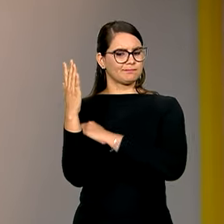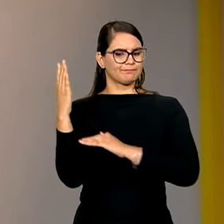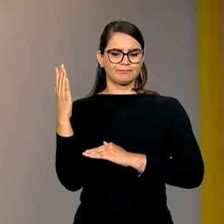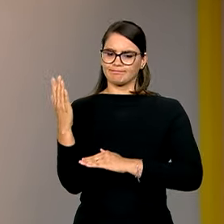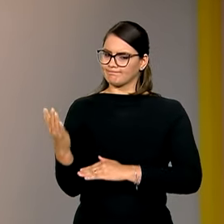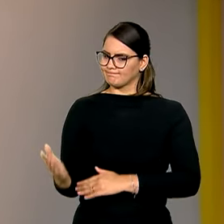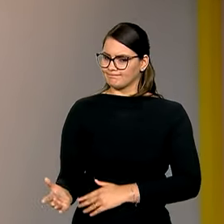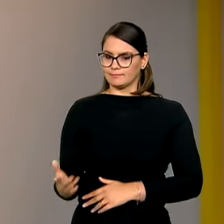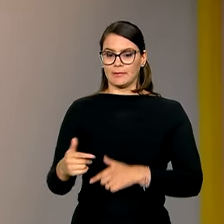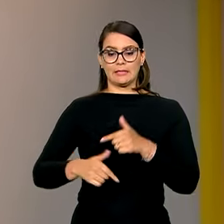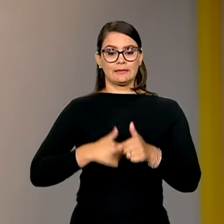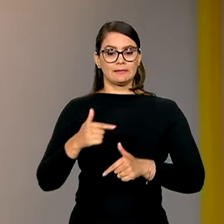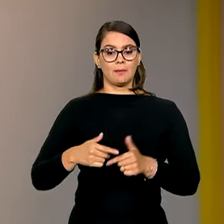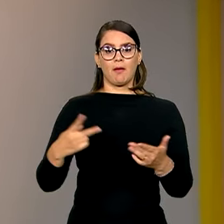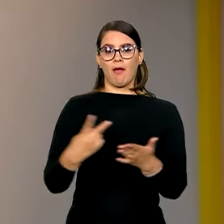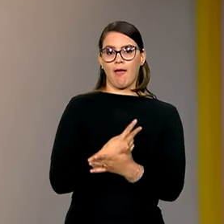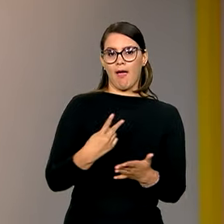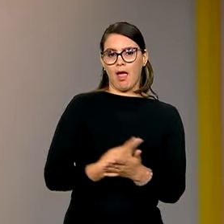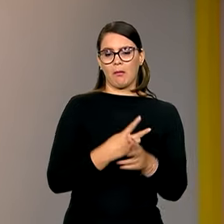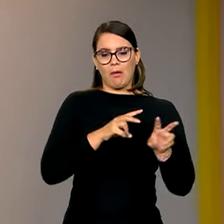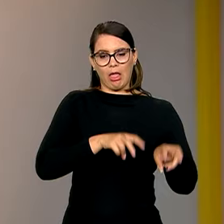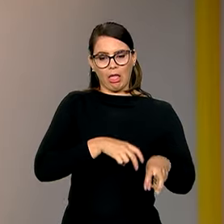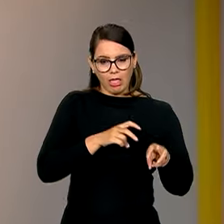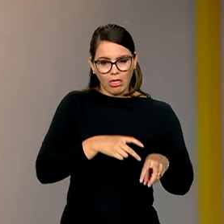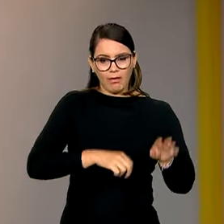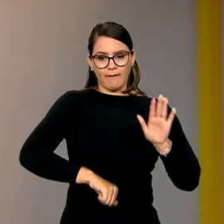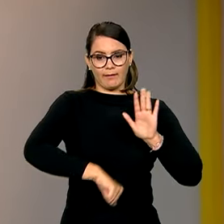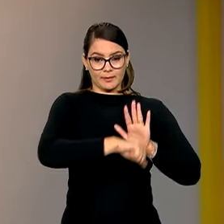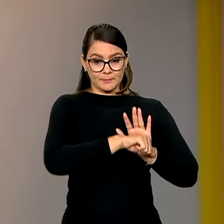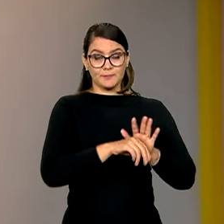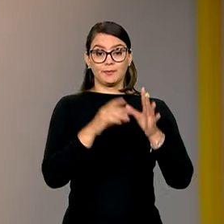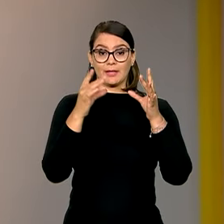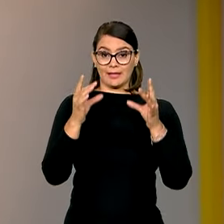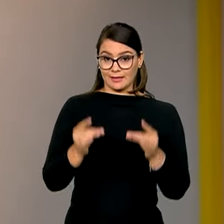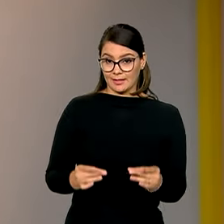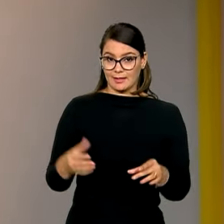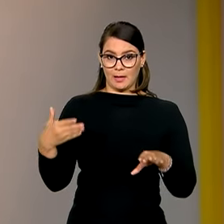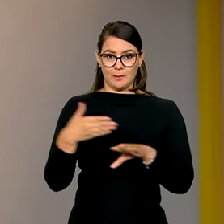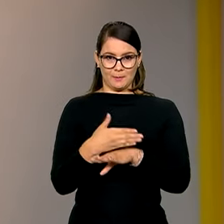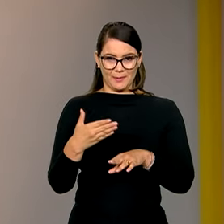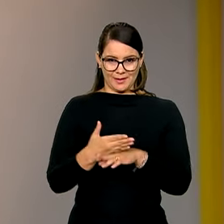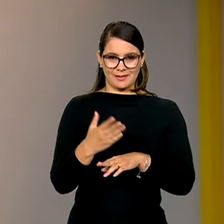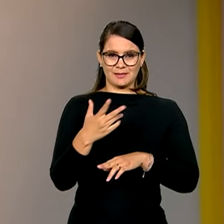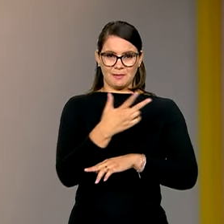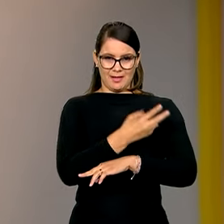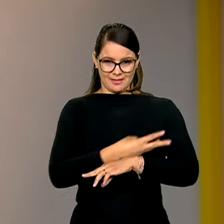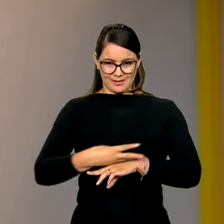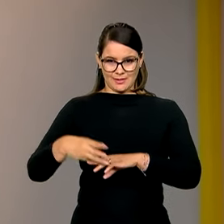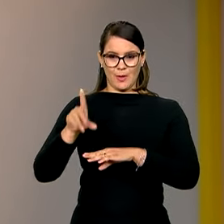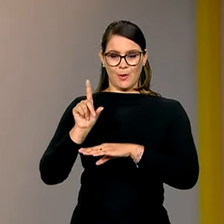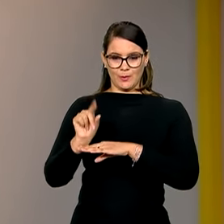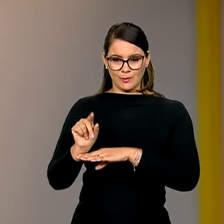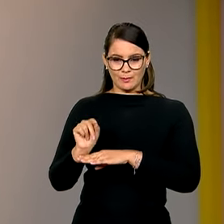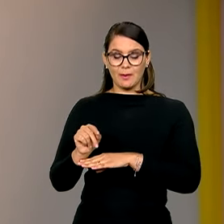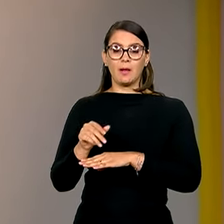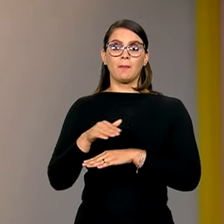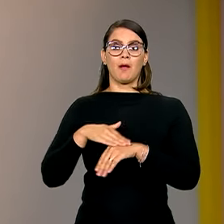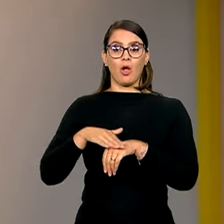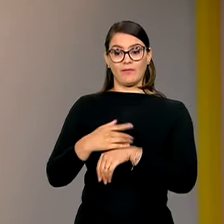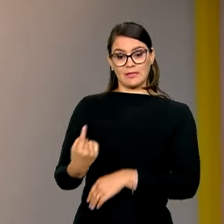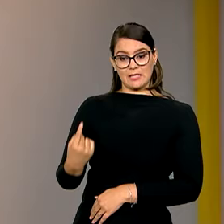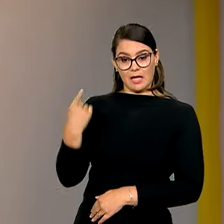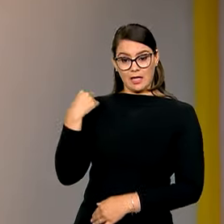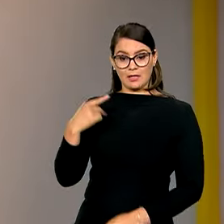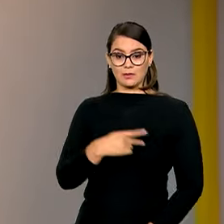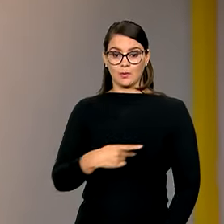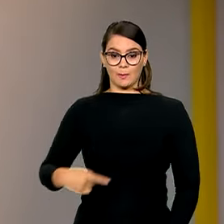atividades ilegais como o garimpo clandestino. Para saber os detalhes da participação do IBAMA na ação, eu conversei mais cedo com o